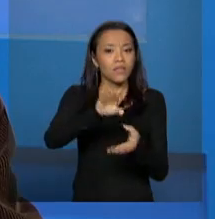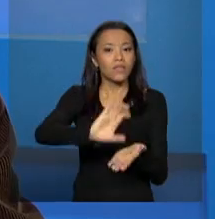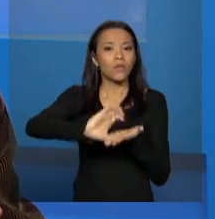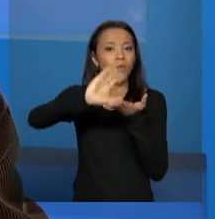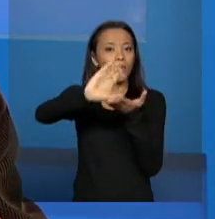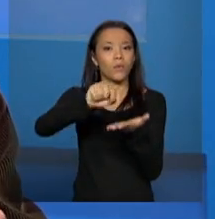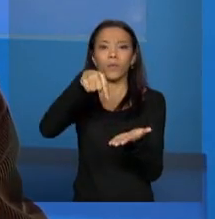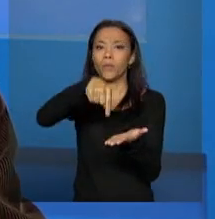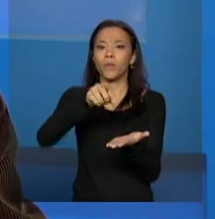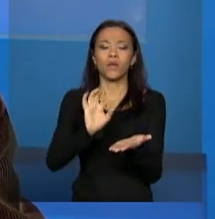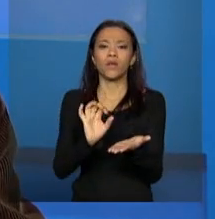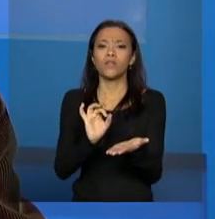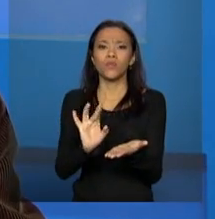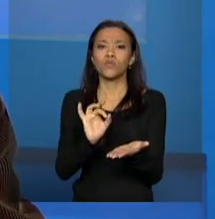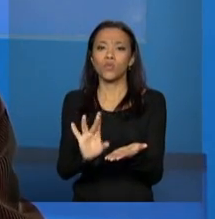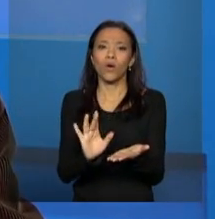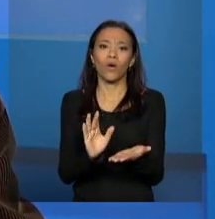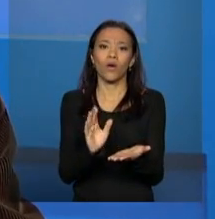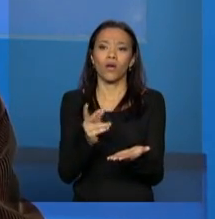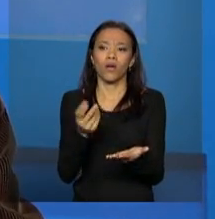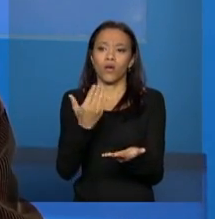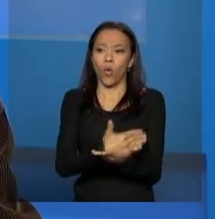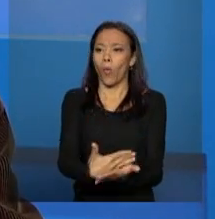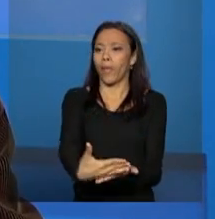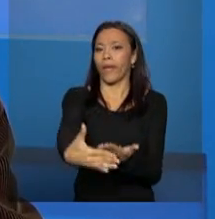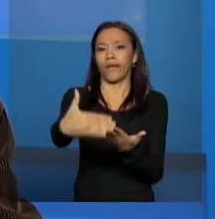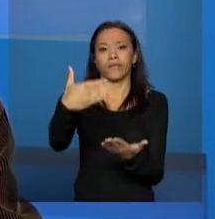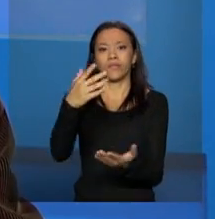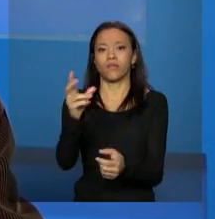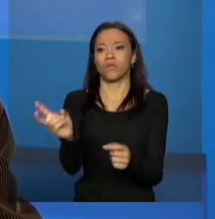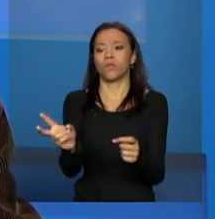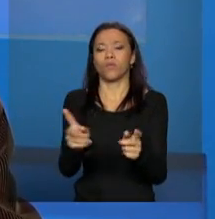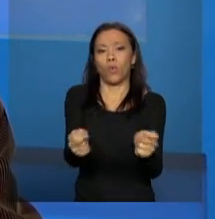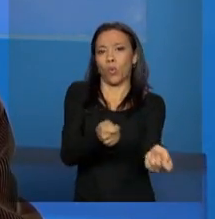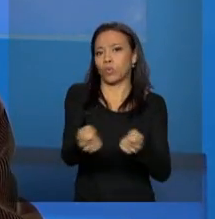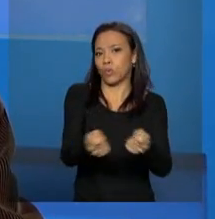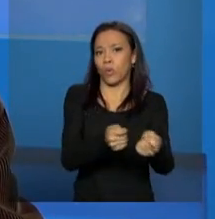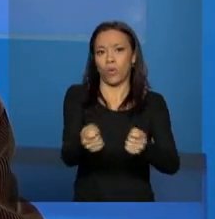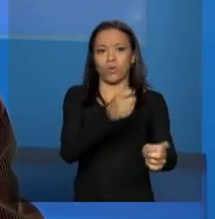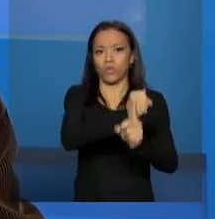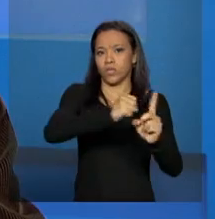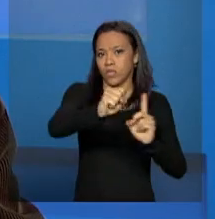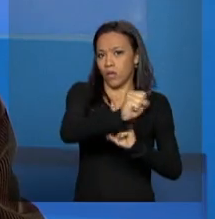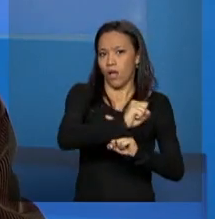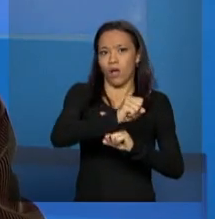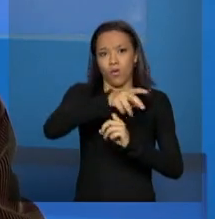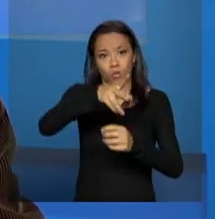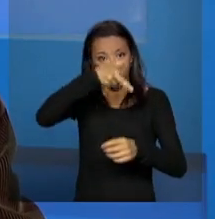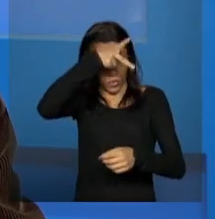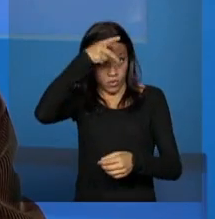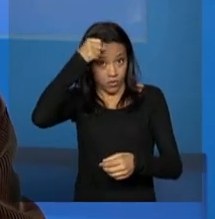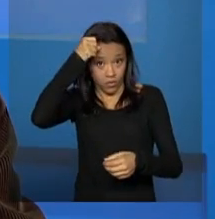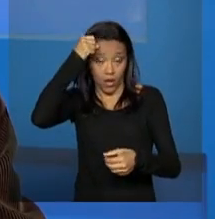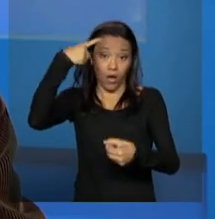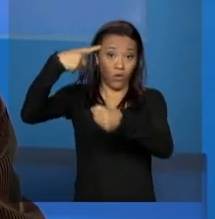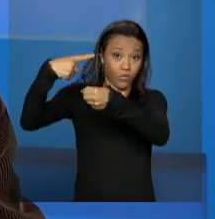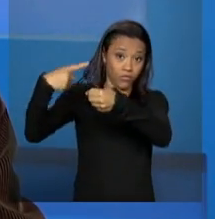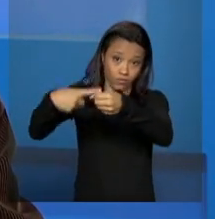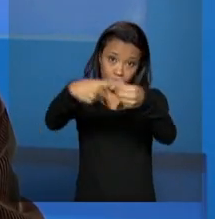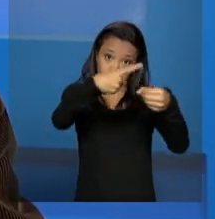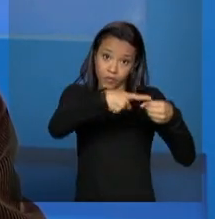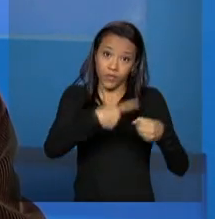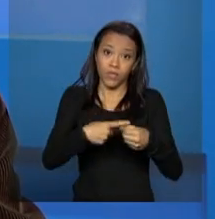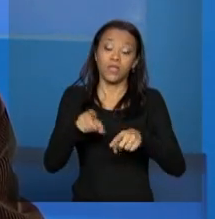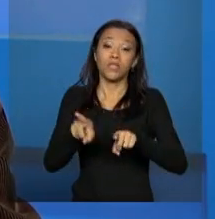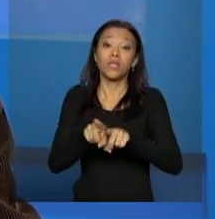começa só, né, a sua ação de controle, não começa só dentro do controle social, no Conselho de Assistência Social Municipal, Estadual e Nacional, mas começa